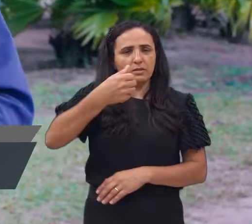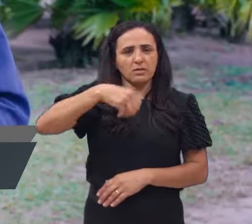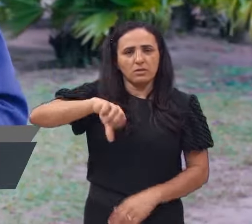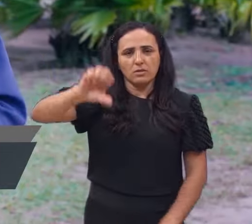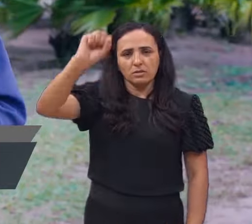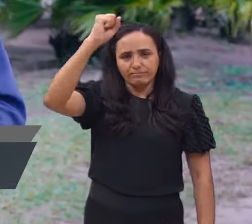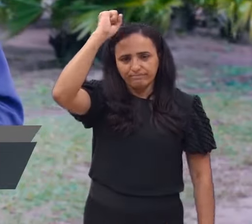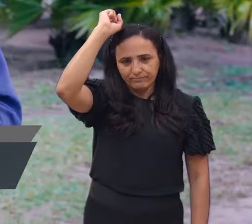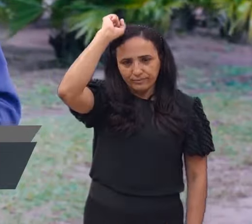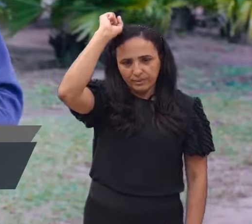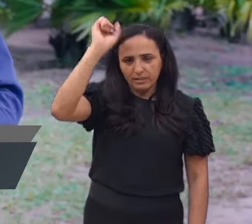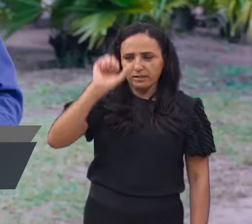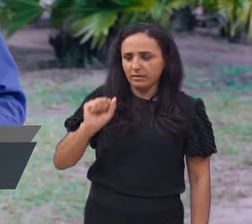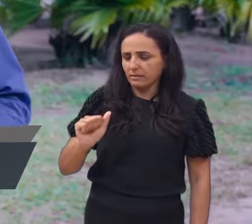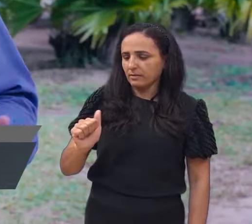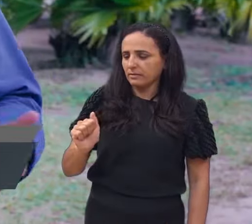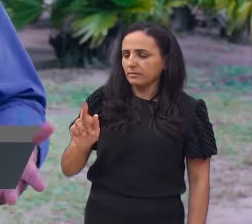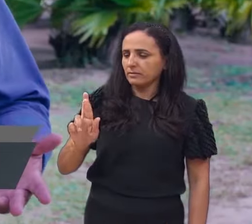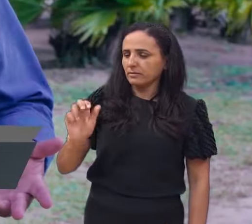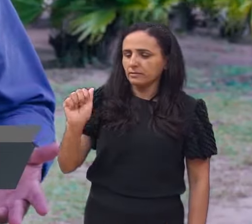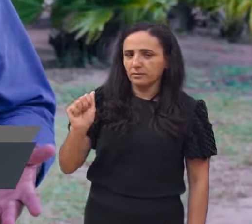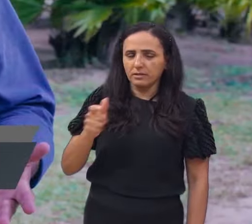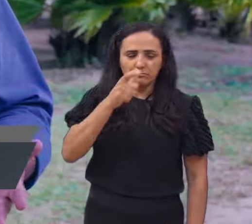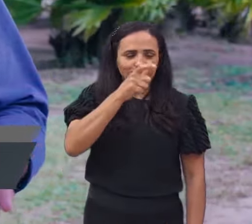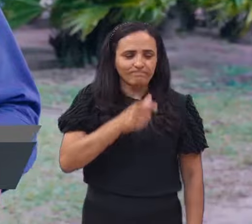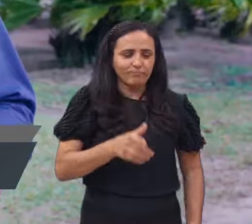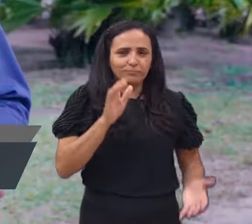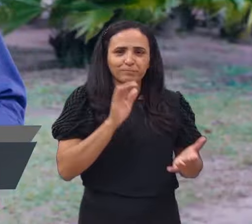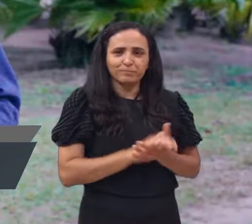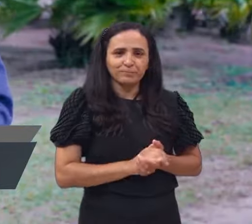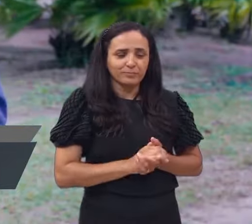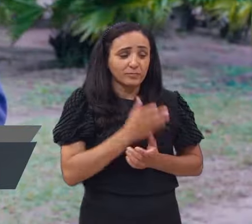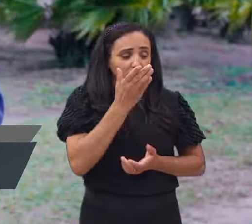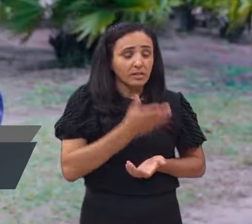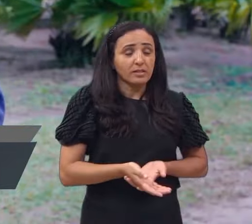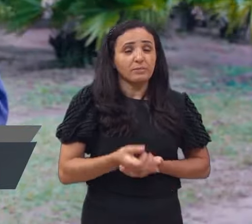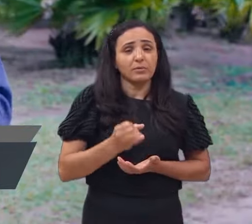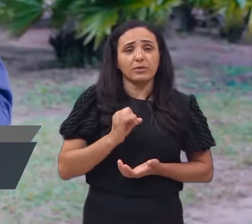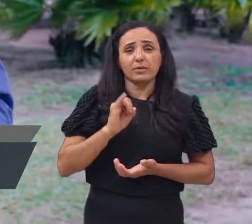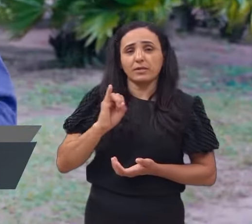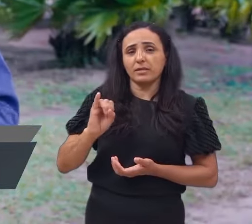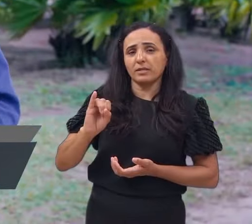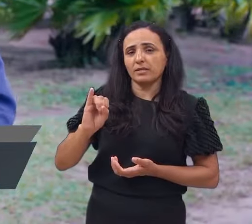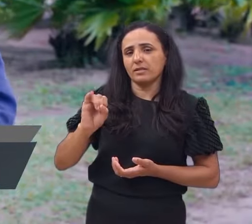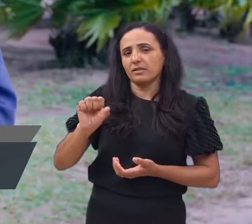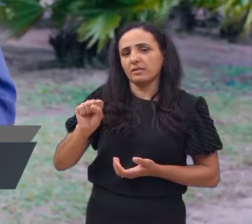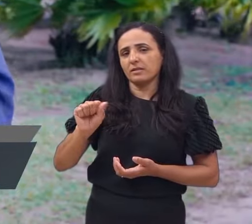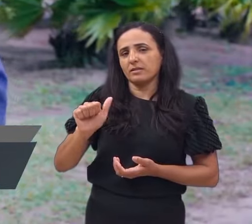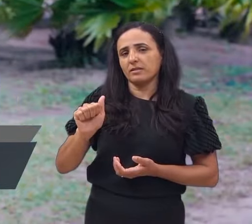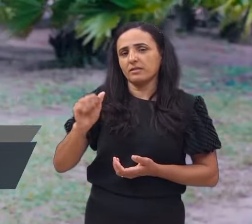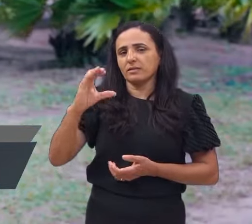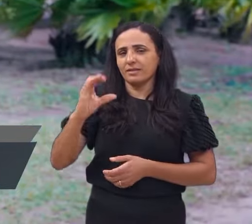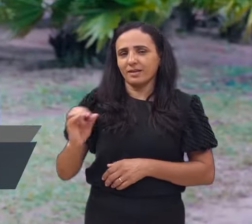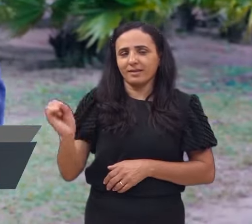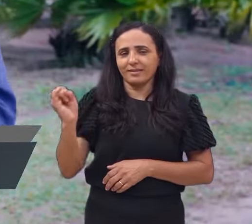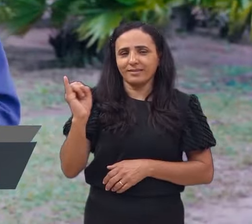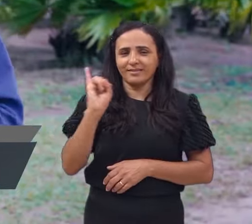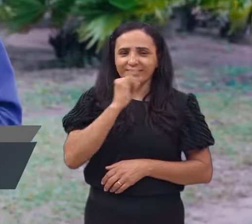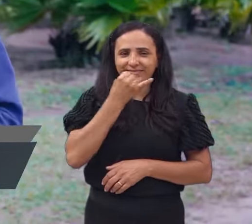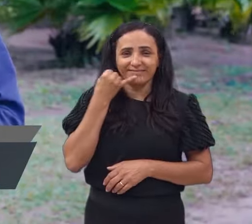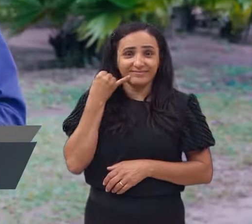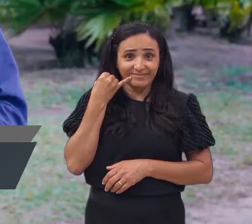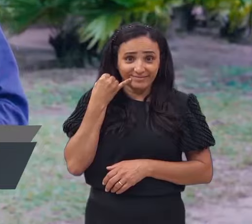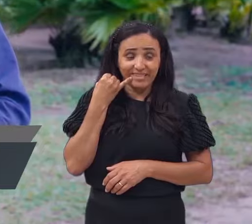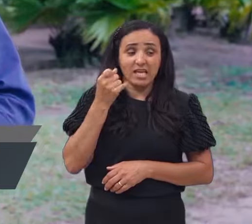Senhor transforma para Sara? O que dizer do nome do filho deste tão nobre casal, que é Isaac, que significa, literalmente,